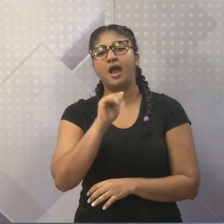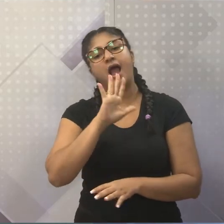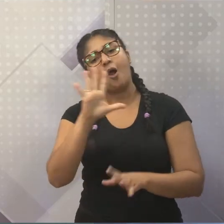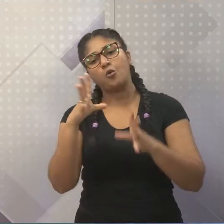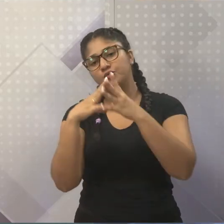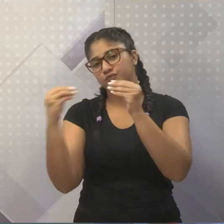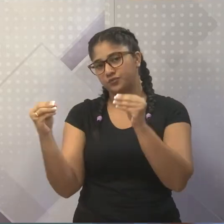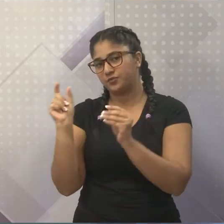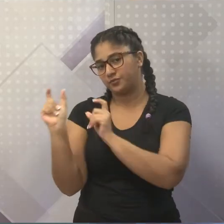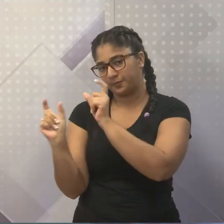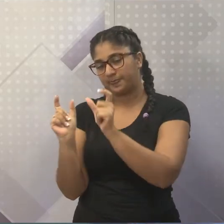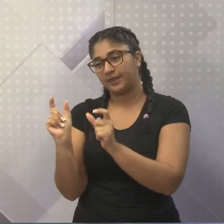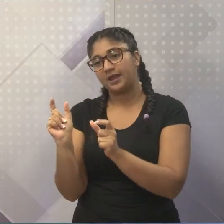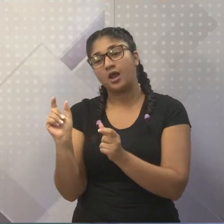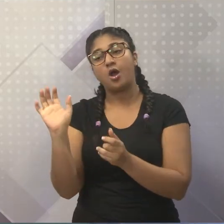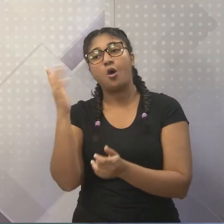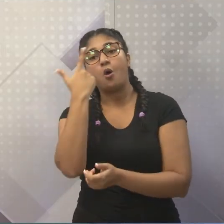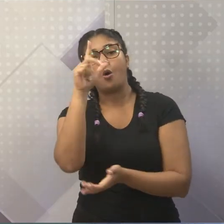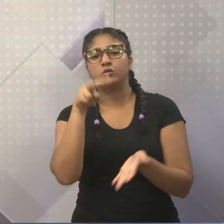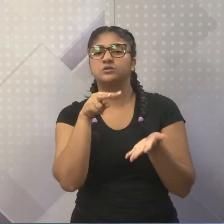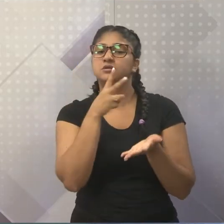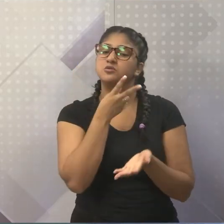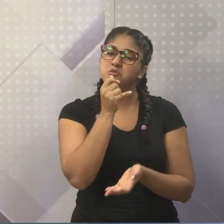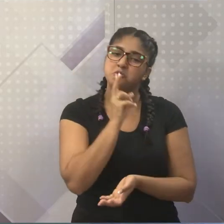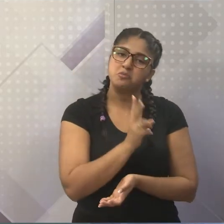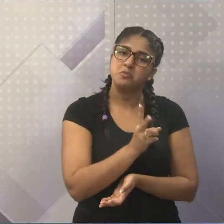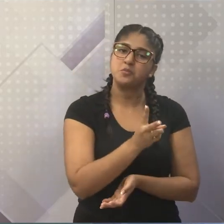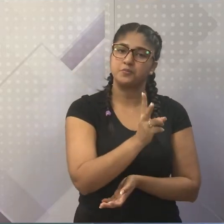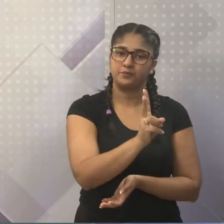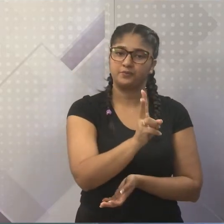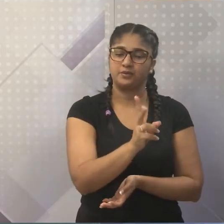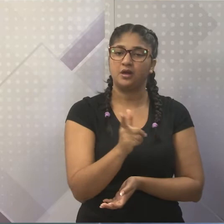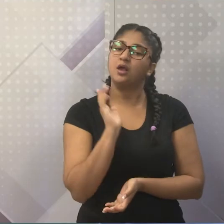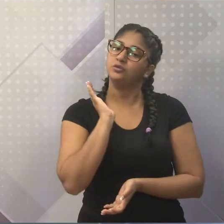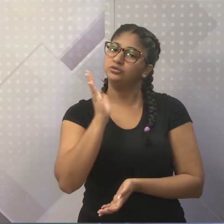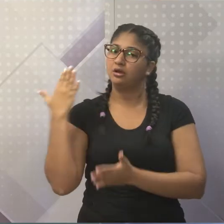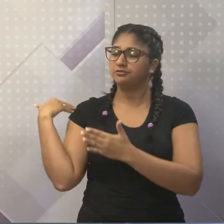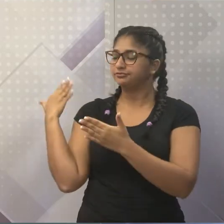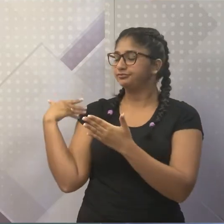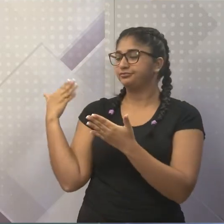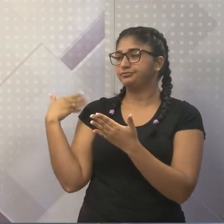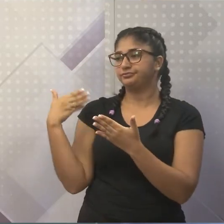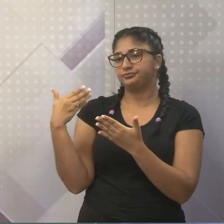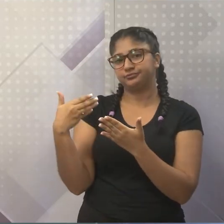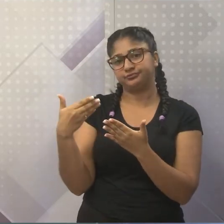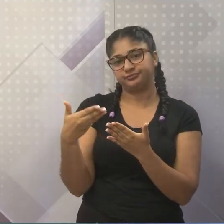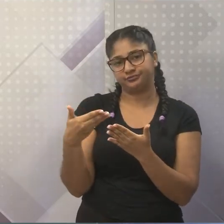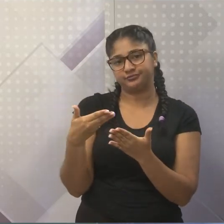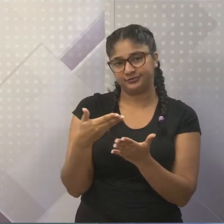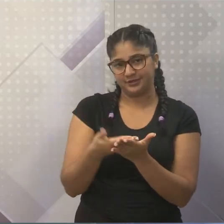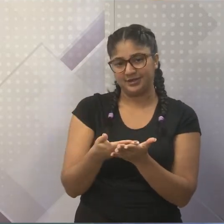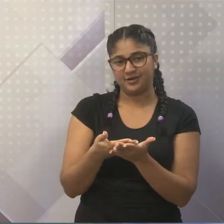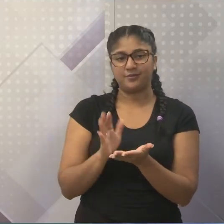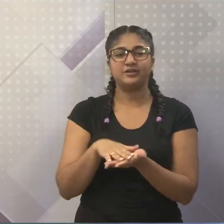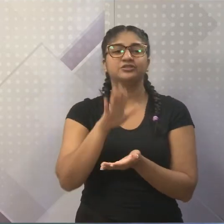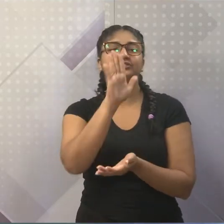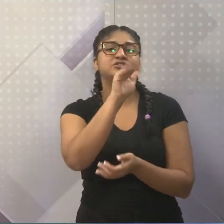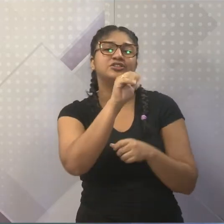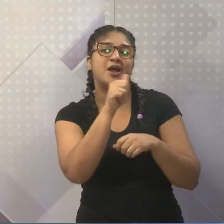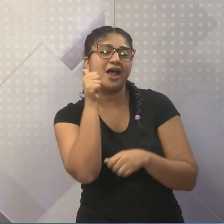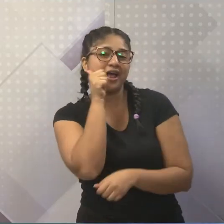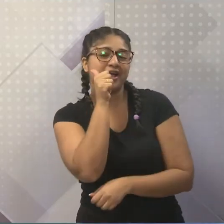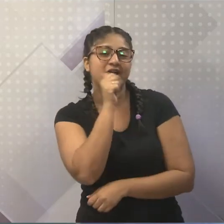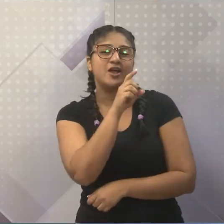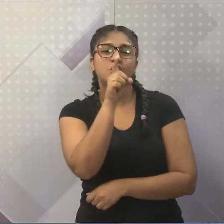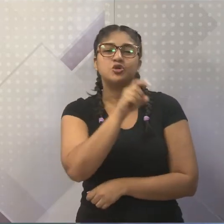permanecem. Não sei se você já chegou ao ponto, mas eu passei por isso. Elogiar uma garota como um chuchu. Já imaginou você